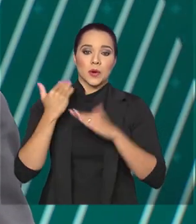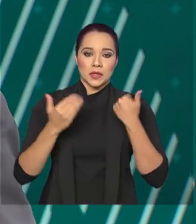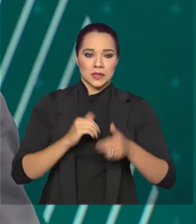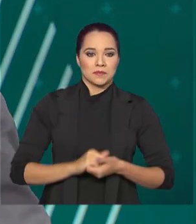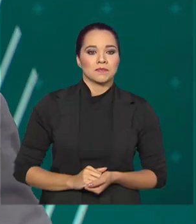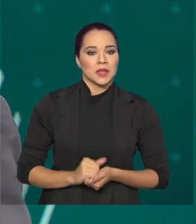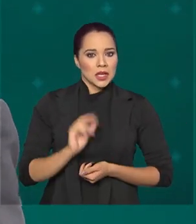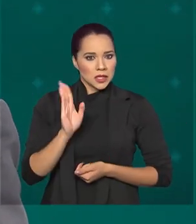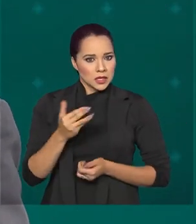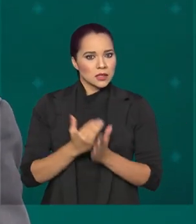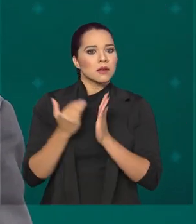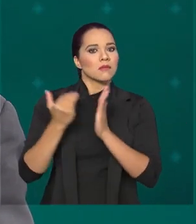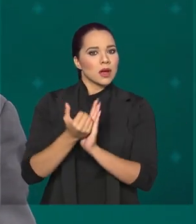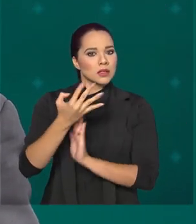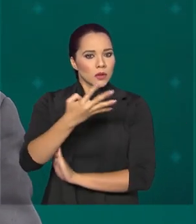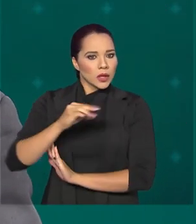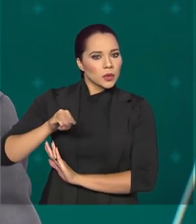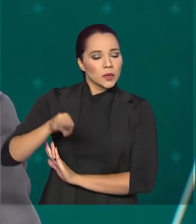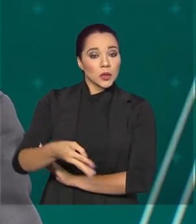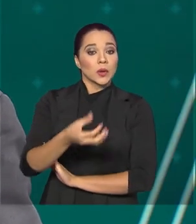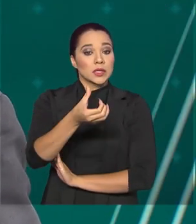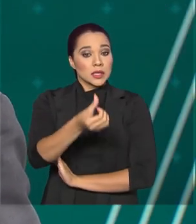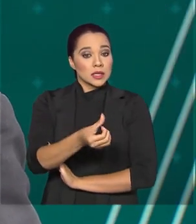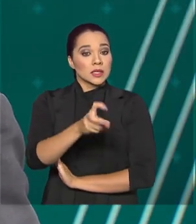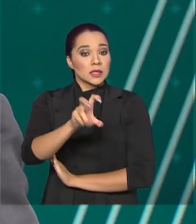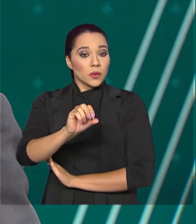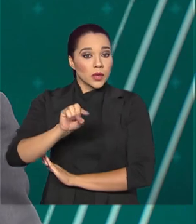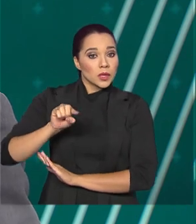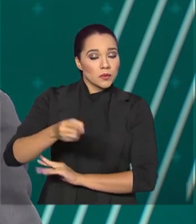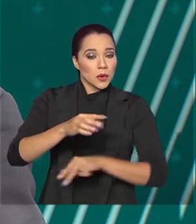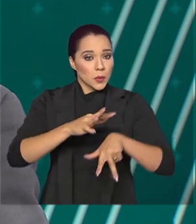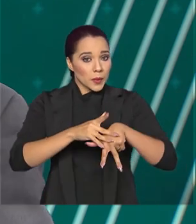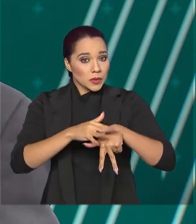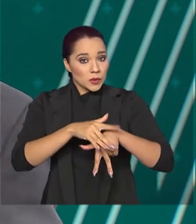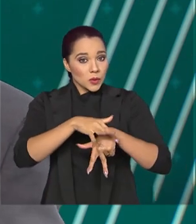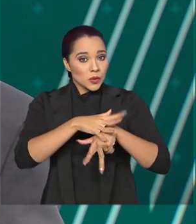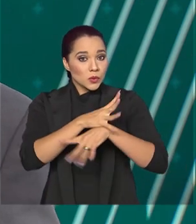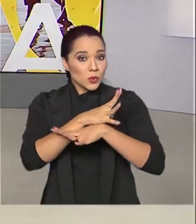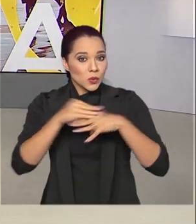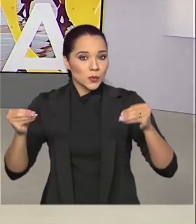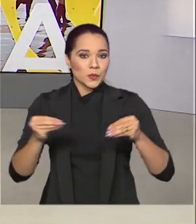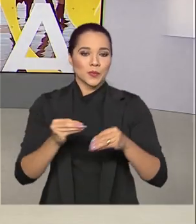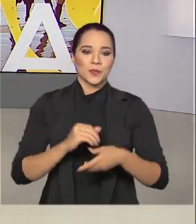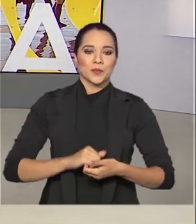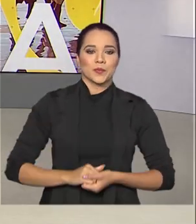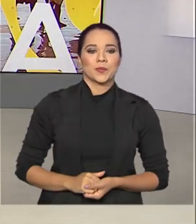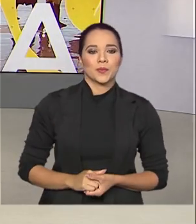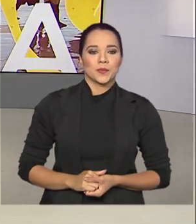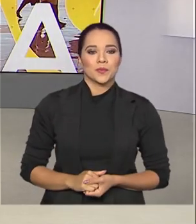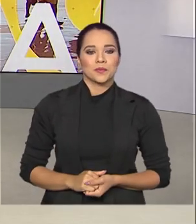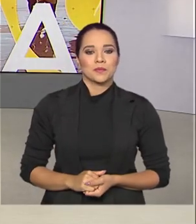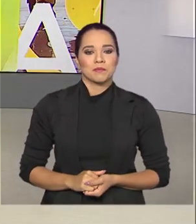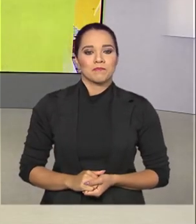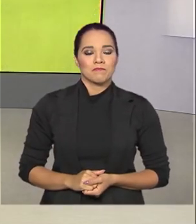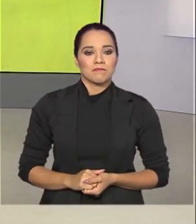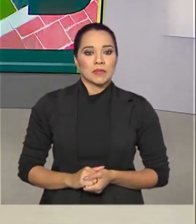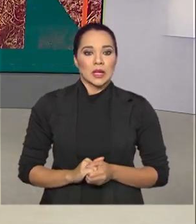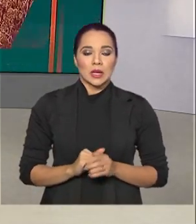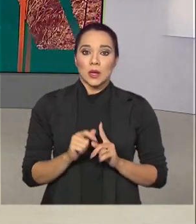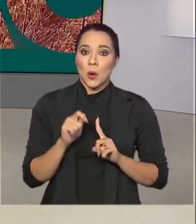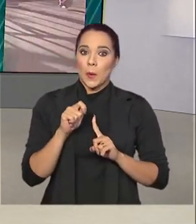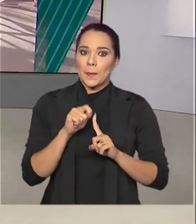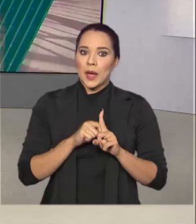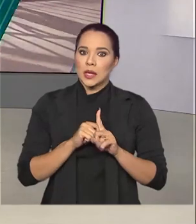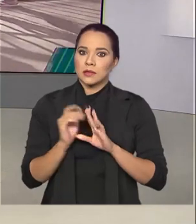E já são mais de 4.650.000 pacientes recuperados. Em menos de um mês,